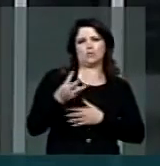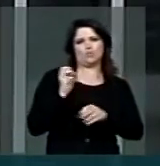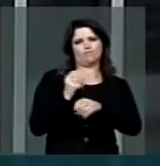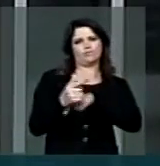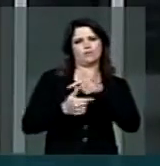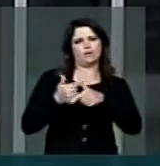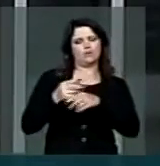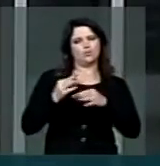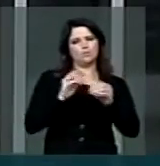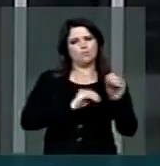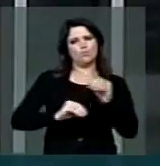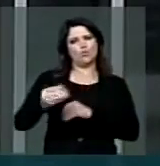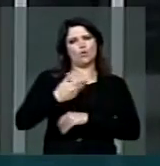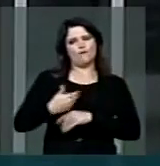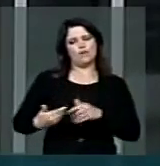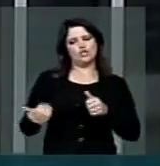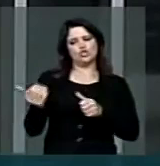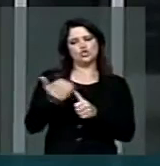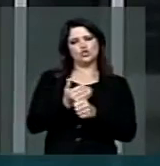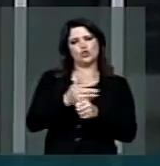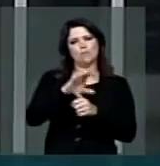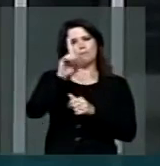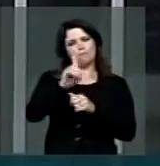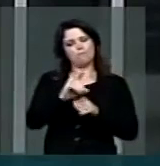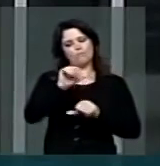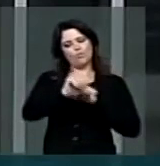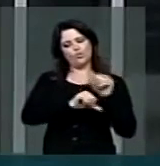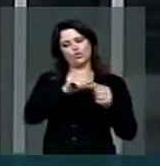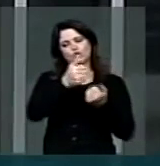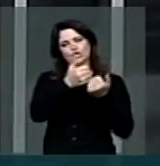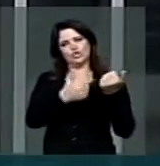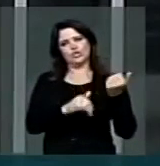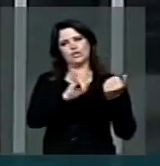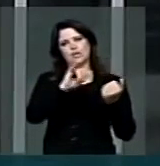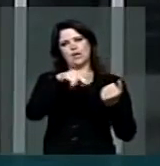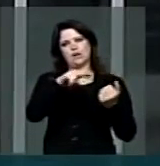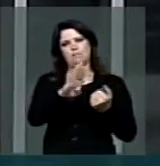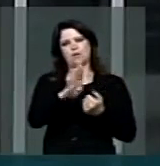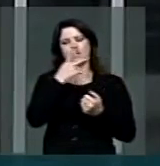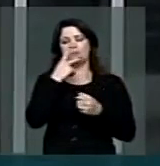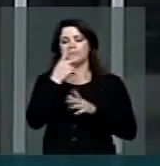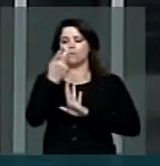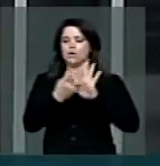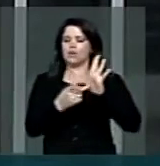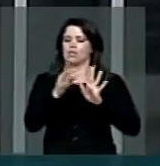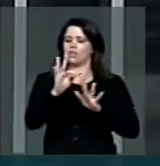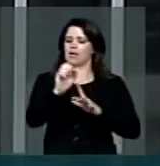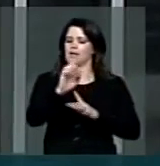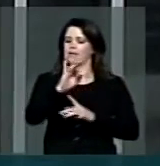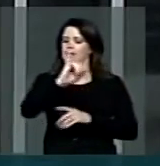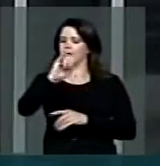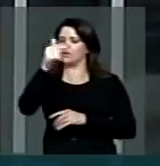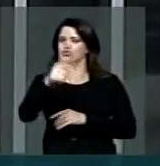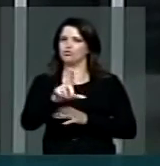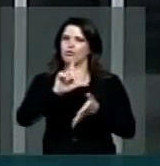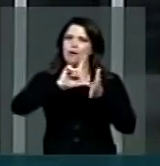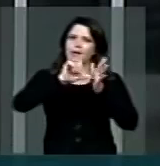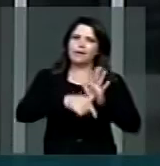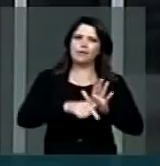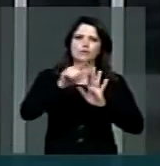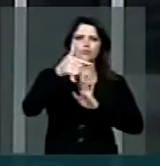Mudou o governo, mudou a direção do ANB e o projeto de Itataya novamente sofre novo atraso.